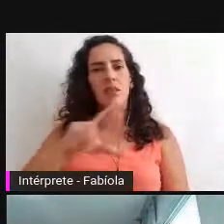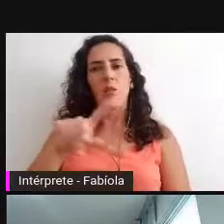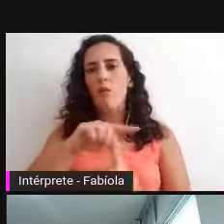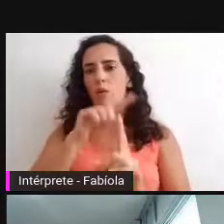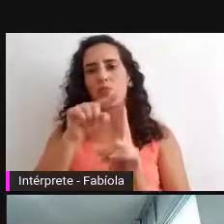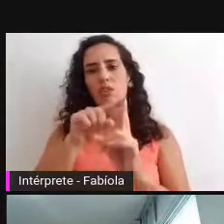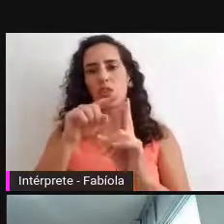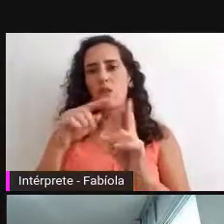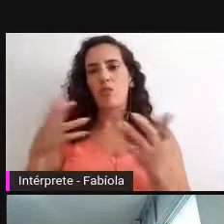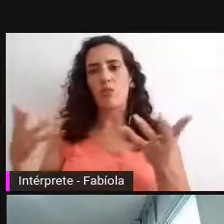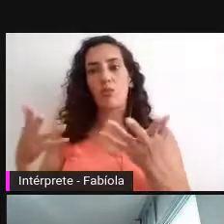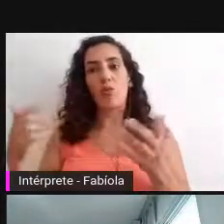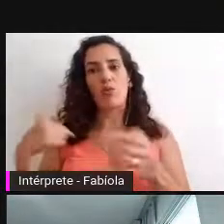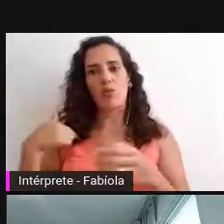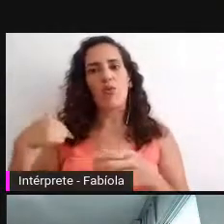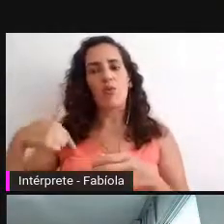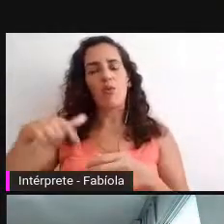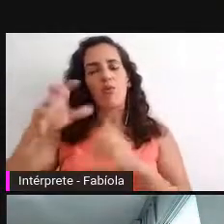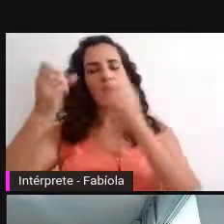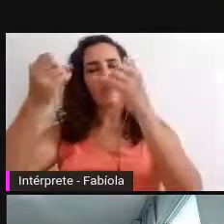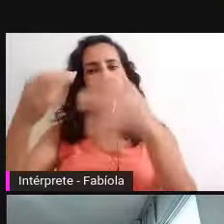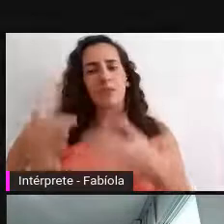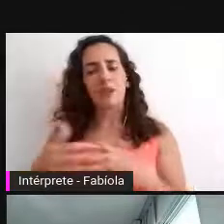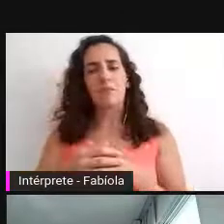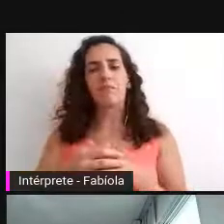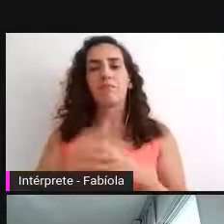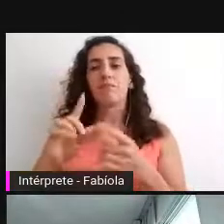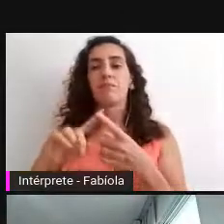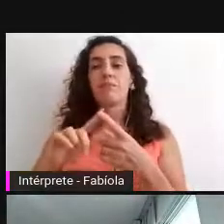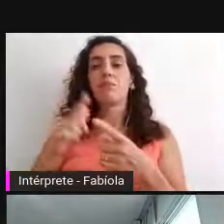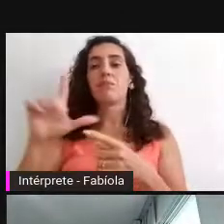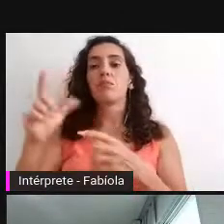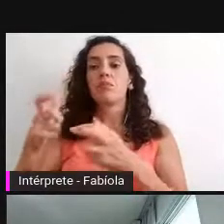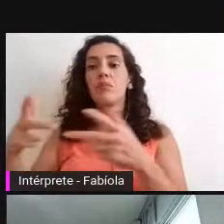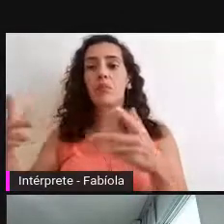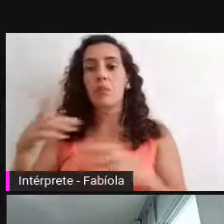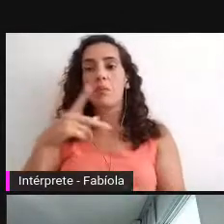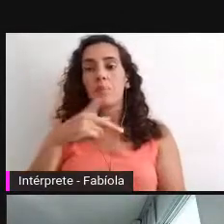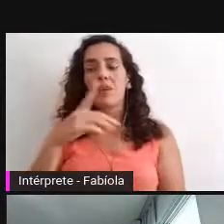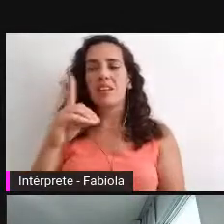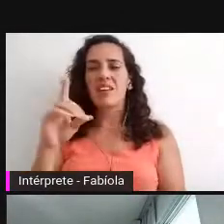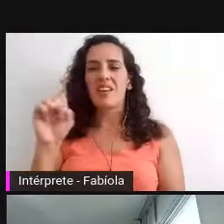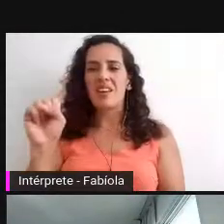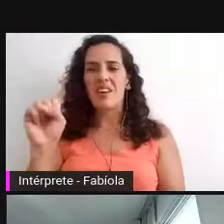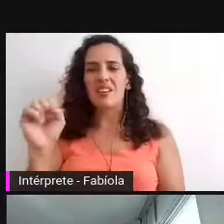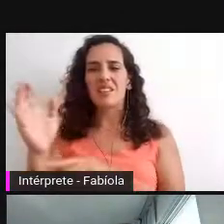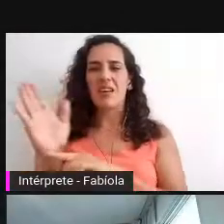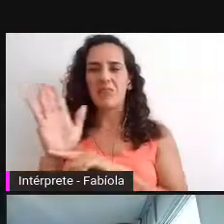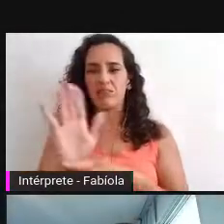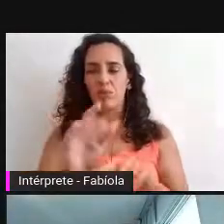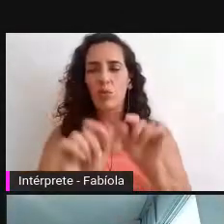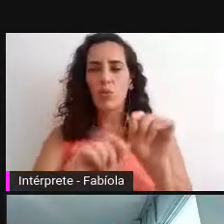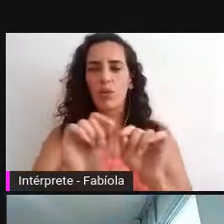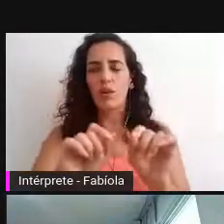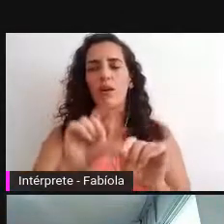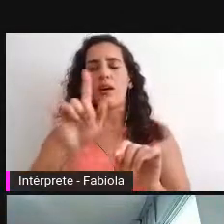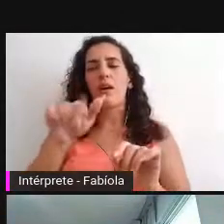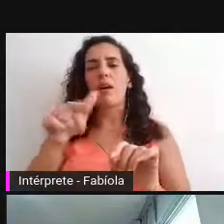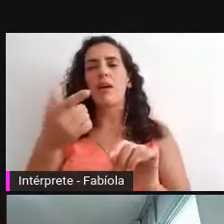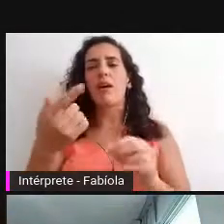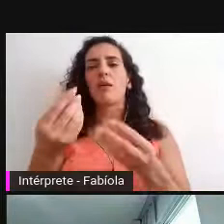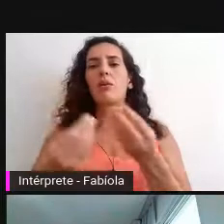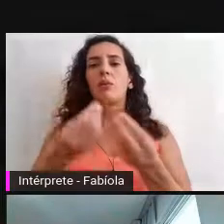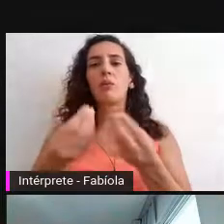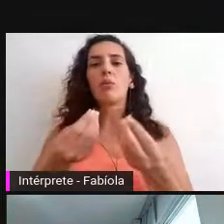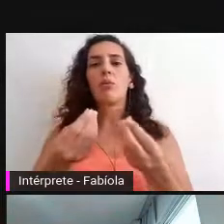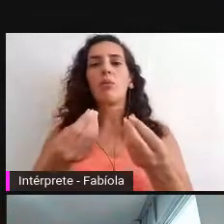fala hoje de tarde. Outra coisa que a PDS colabora é com a cadeia de custódia digital arquivística,